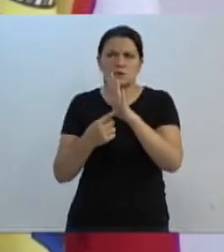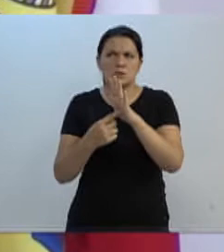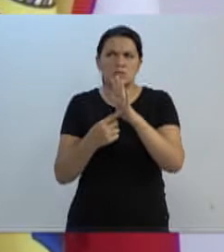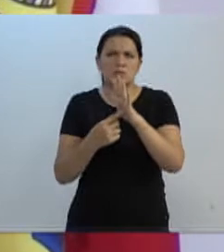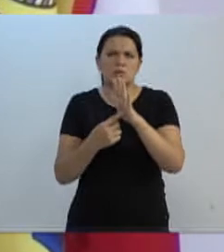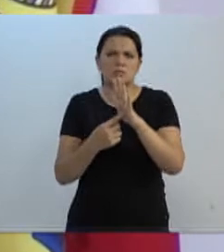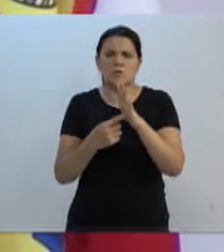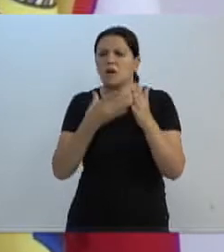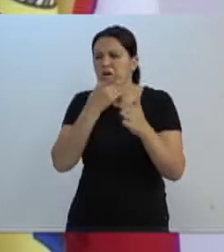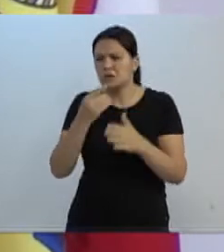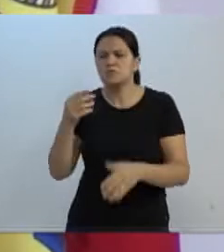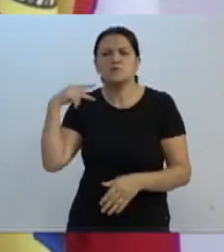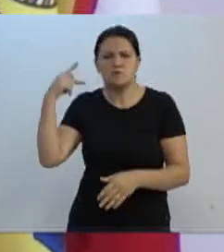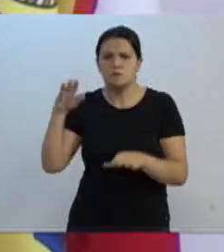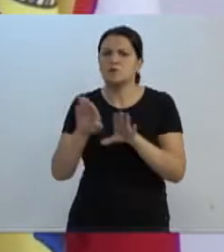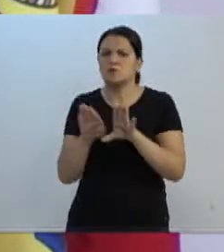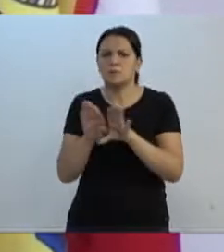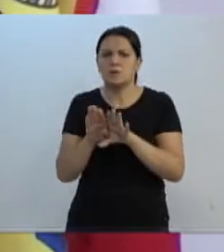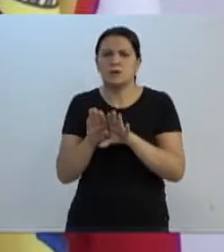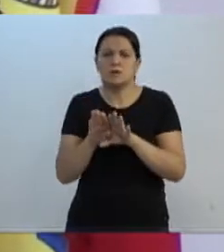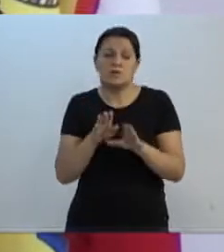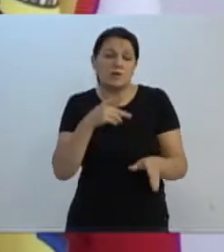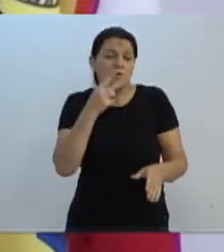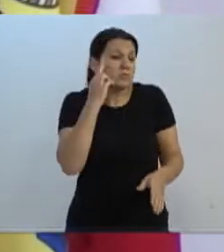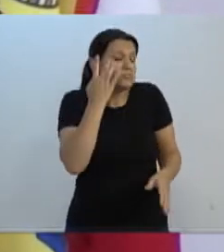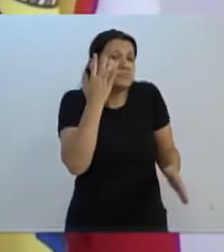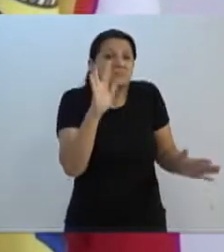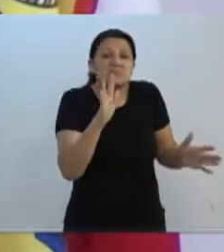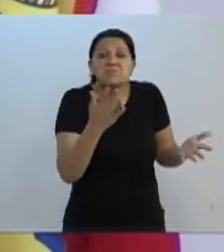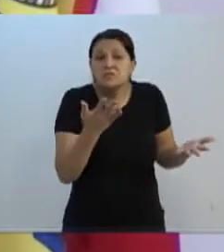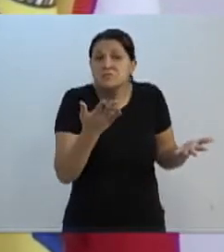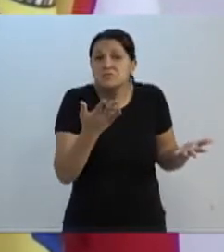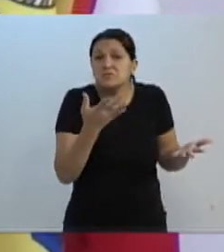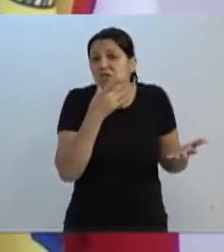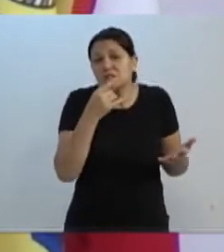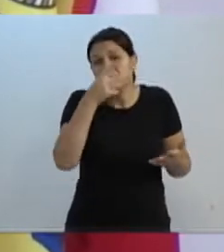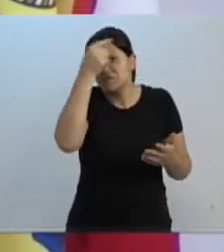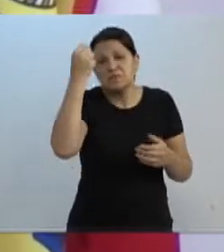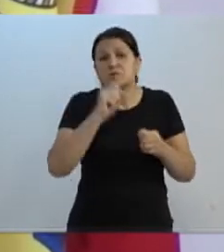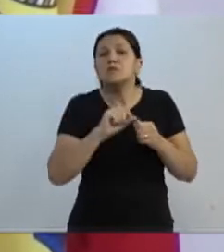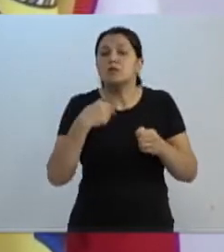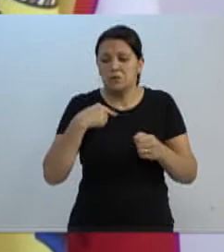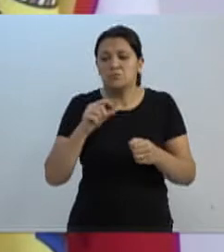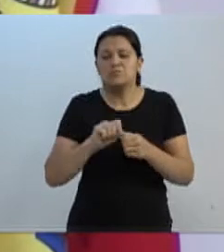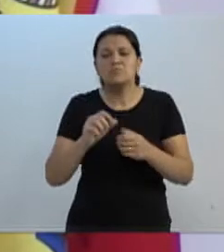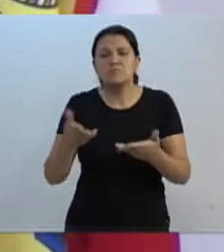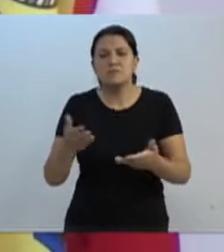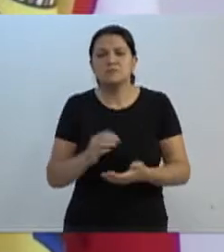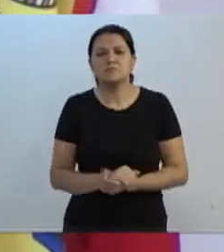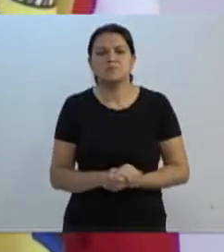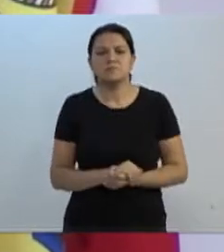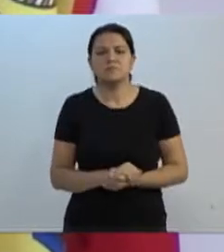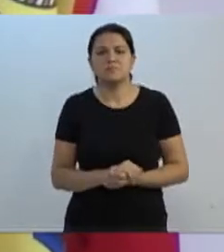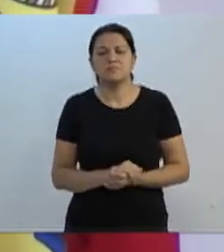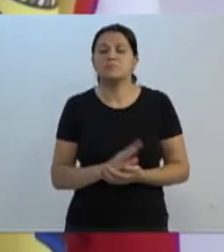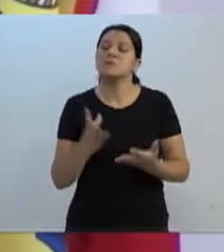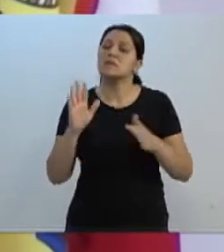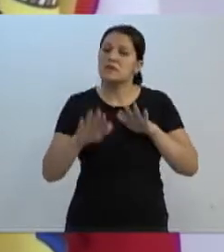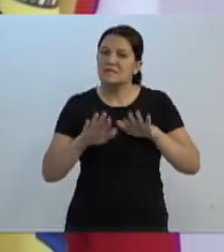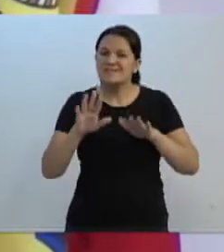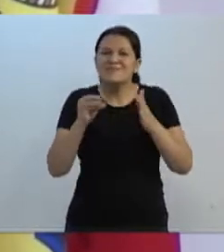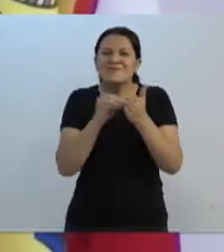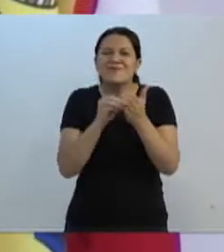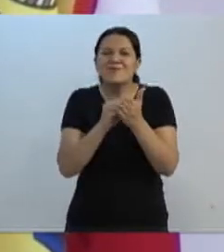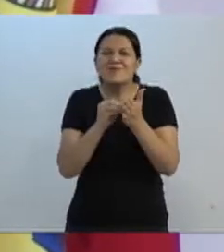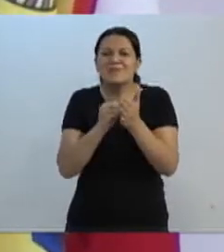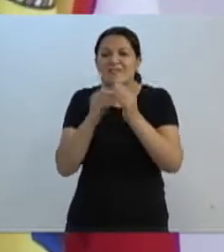muitos vereadores devem ter feito isso também. Ah, não, eu não sabia, sempre foi feito, achei que a prefeitura não queria fazer mais, então agora eu vou fazer. Ele está fazendo. E muitas vezes falta isso.